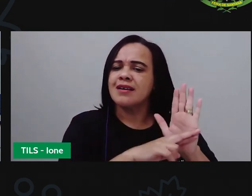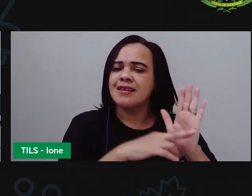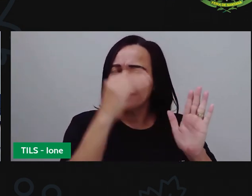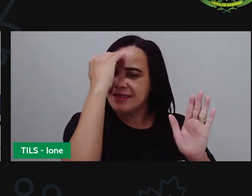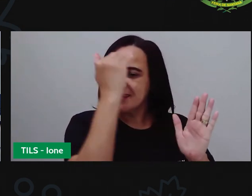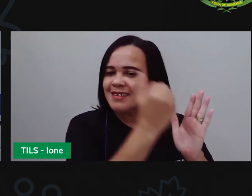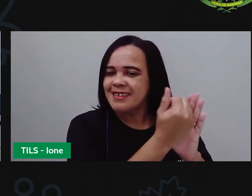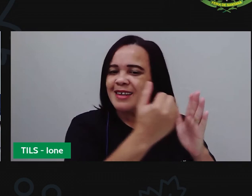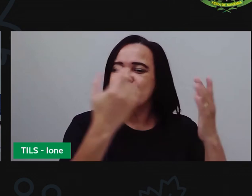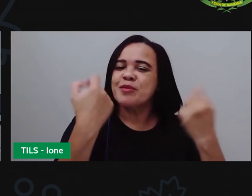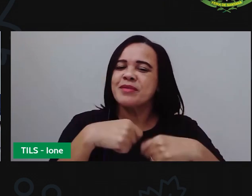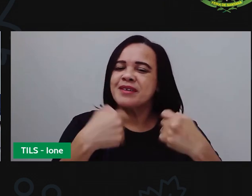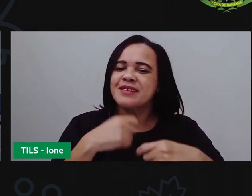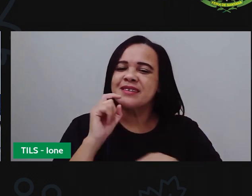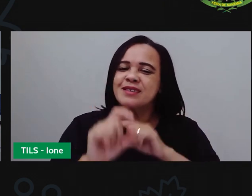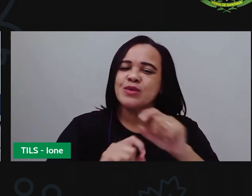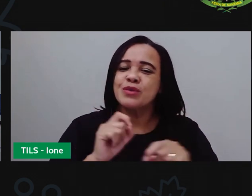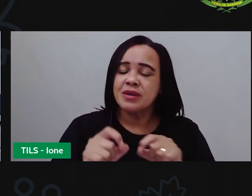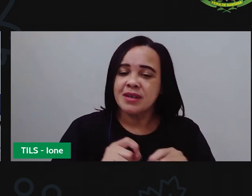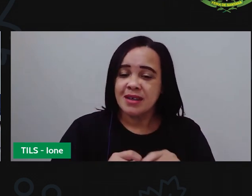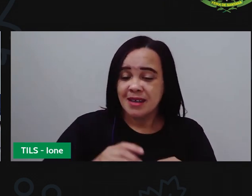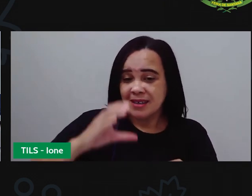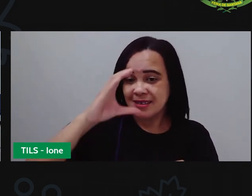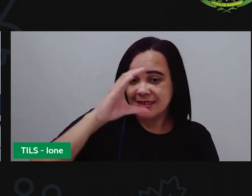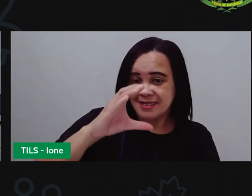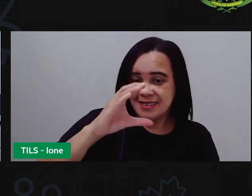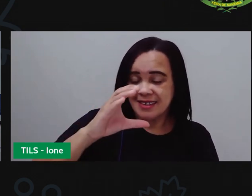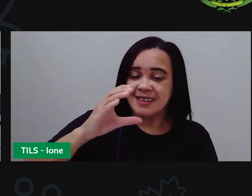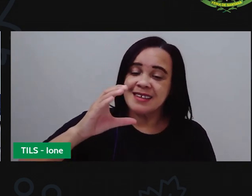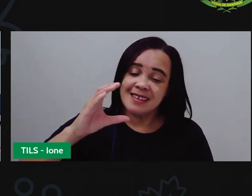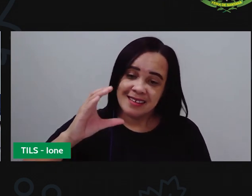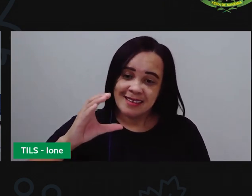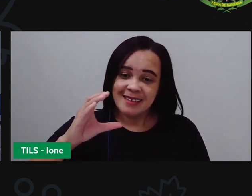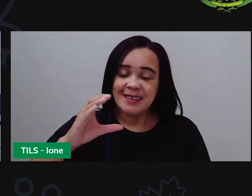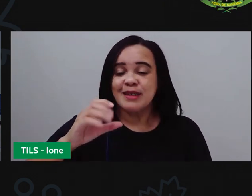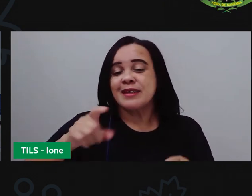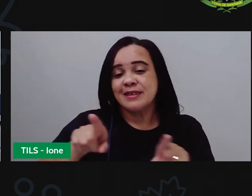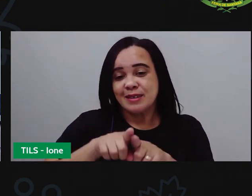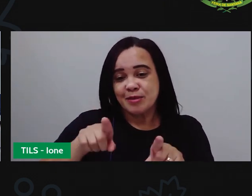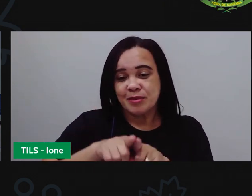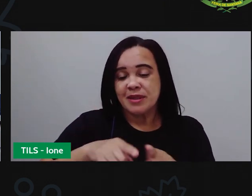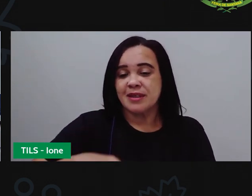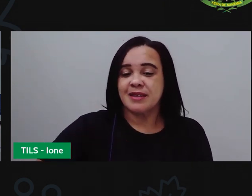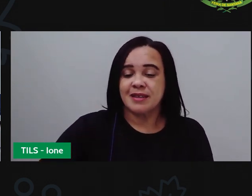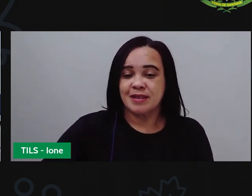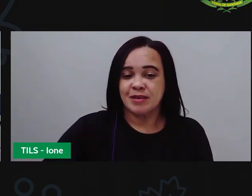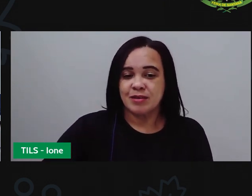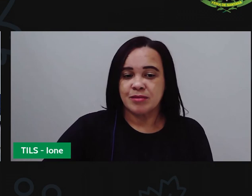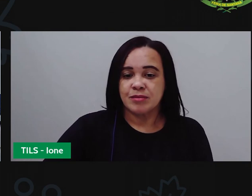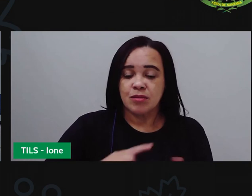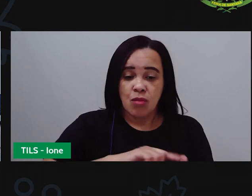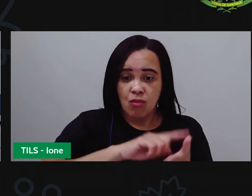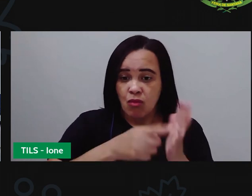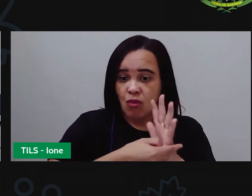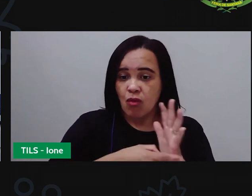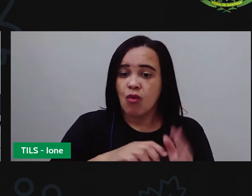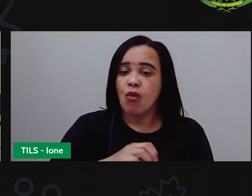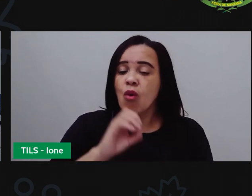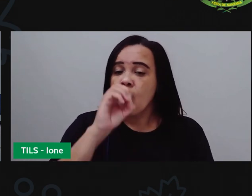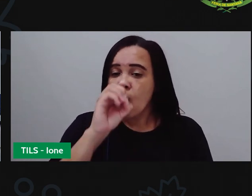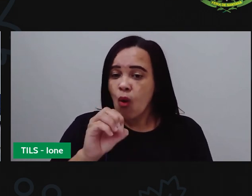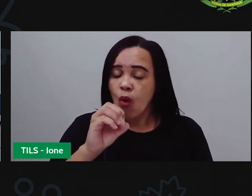aula que é de que a letra C cedilha junto com a vogal O e a vogal O